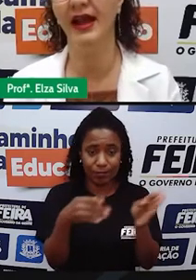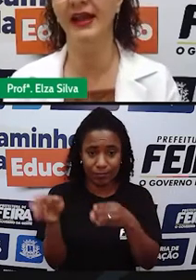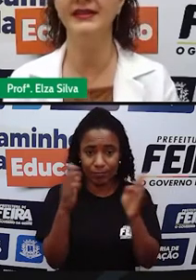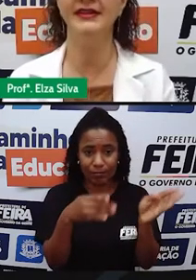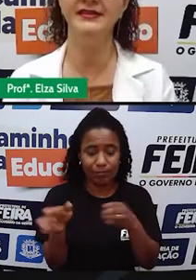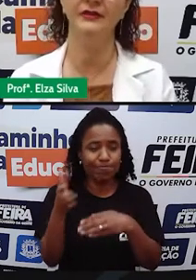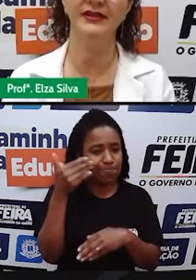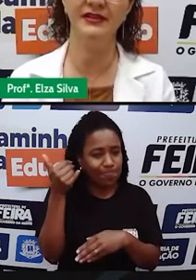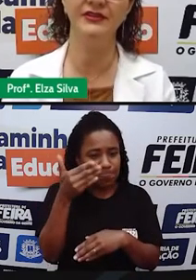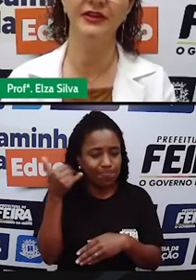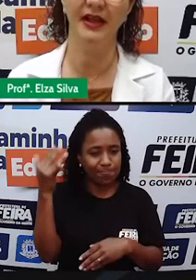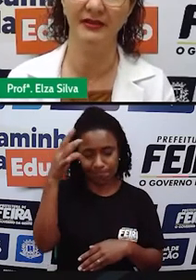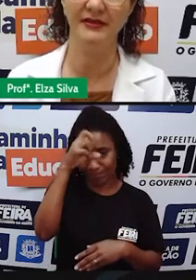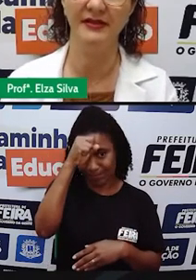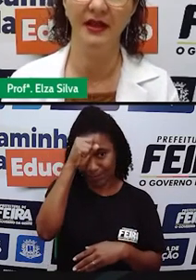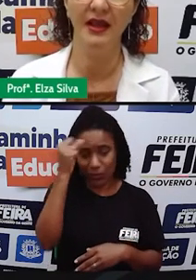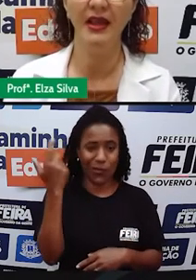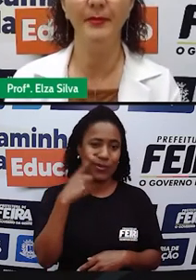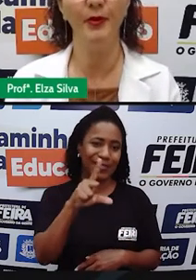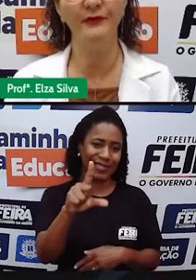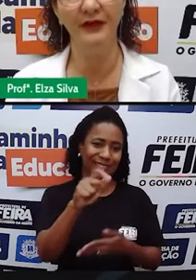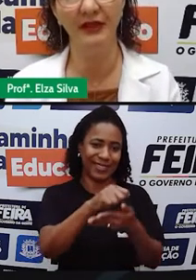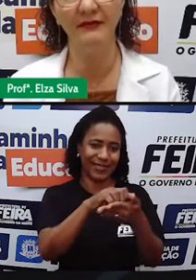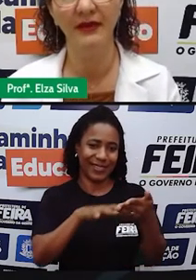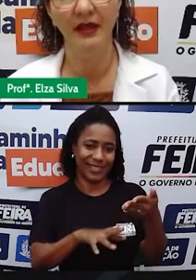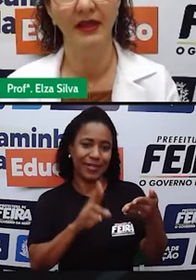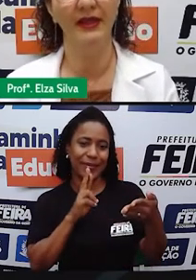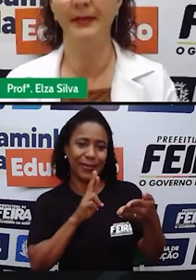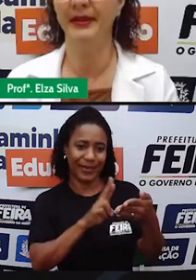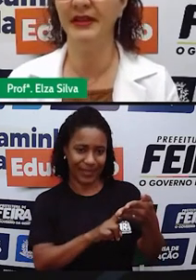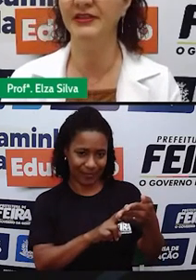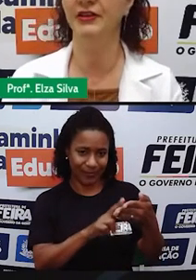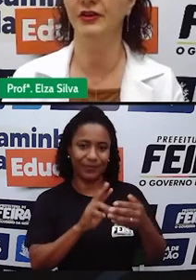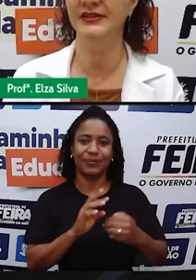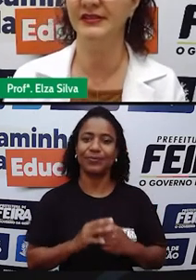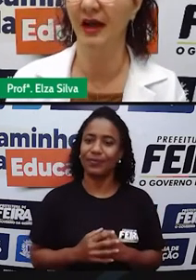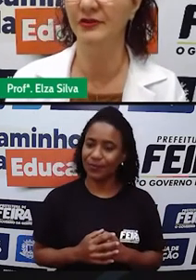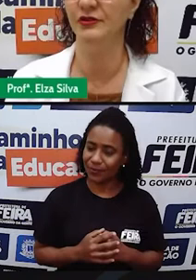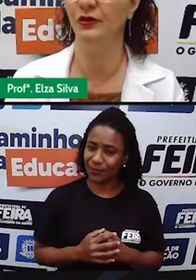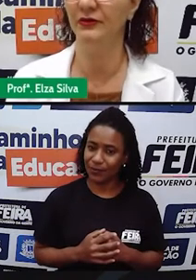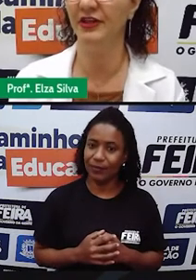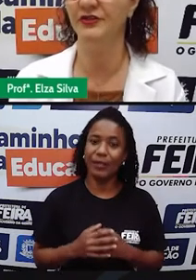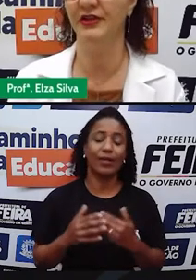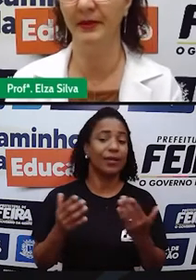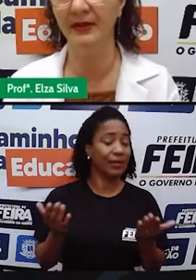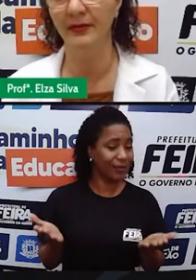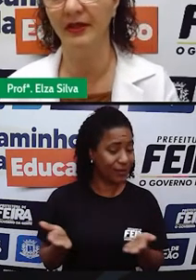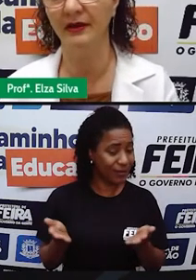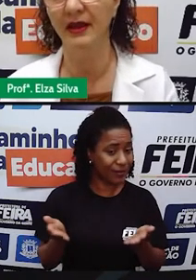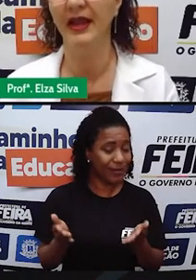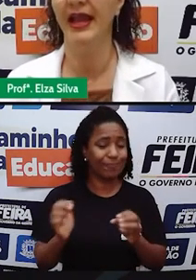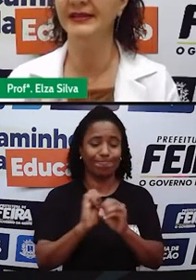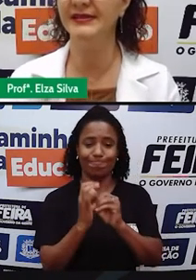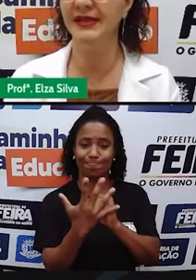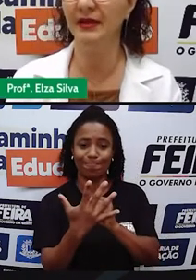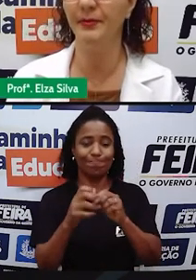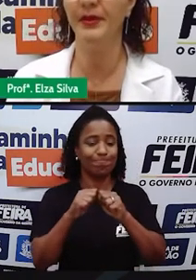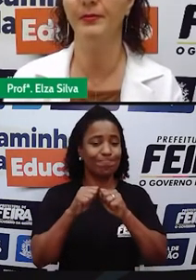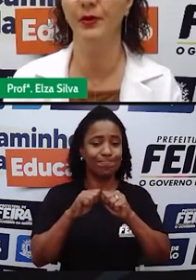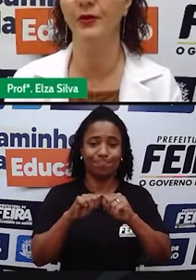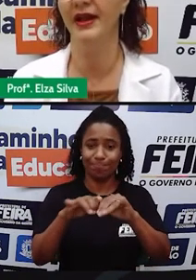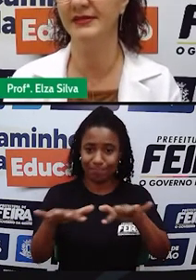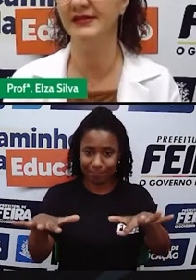na realização das atividades. E, por fim, independente de nós estarmos no contexto da pandemia, é